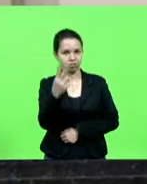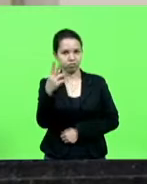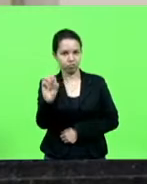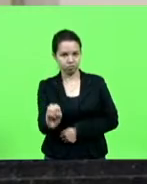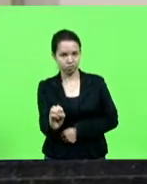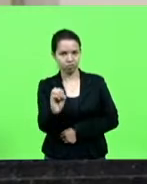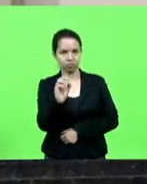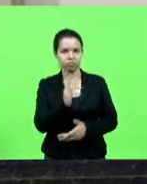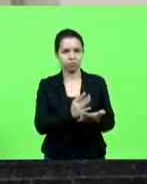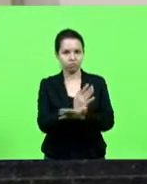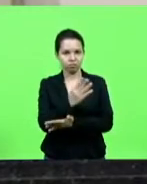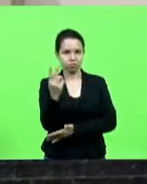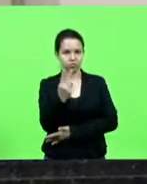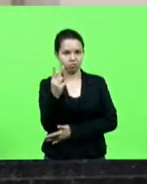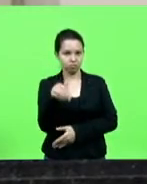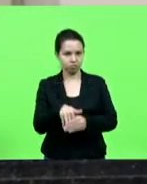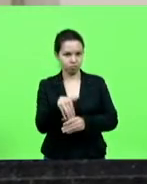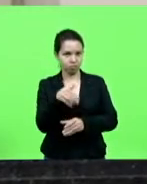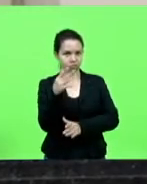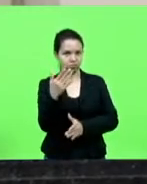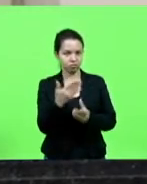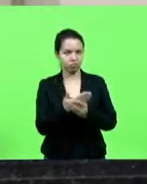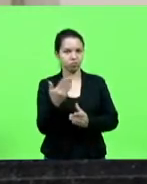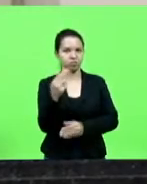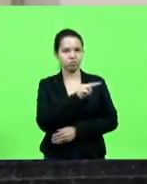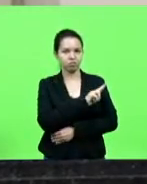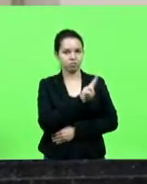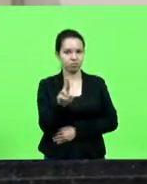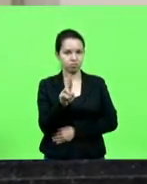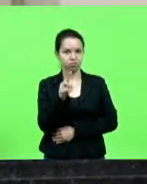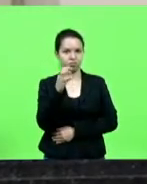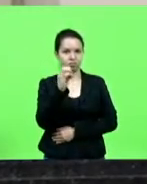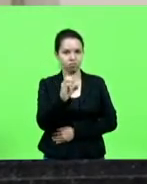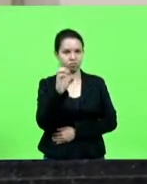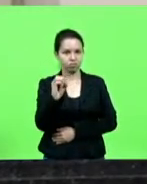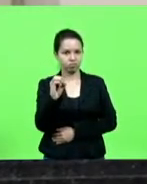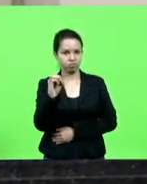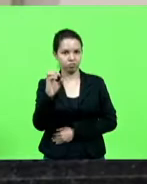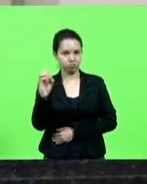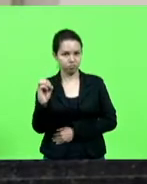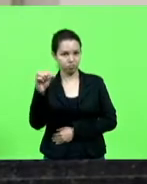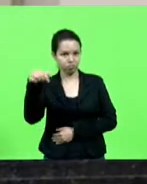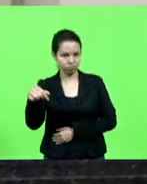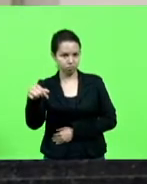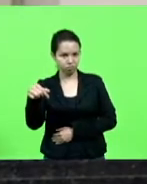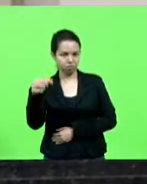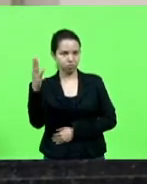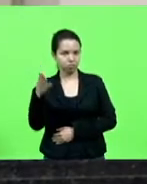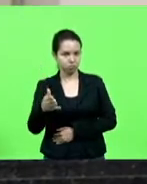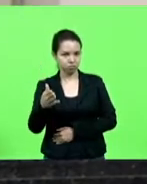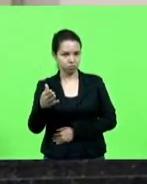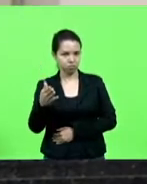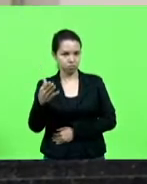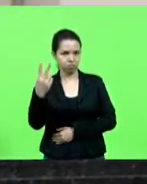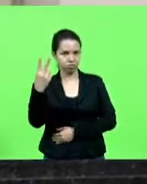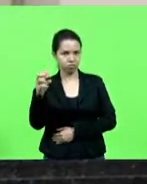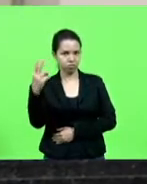segundo turno pelo processo nominal o projeto de lei complementar 0007, barra 2021,